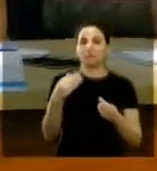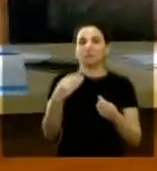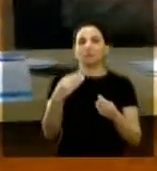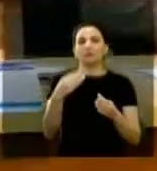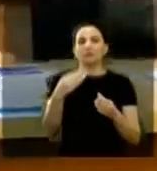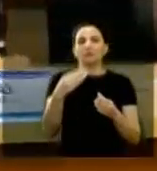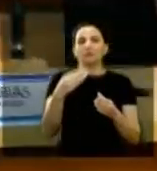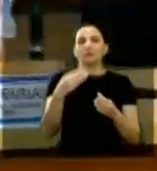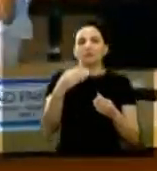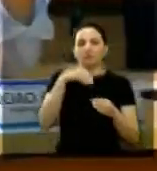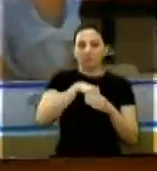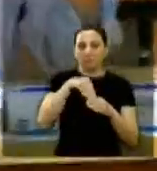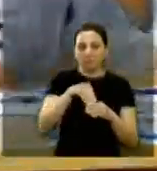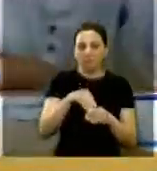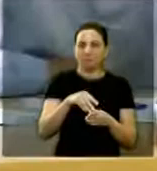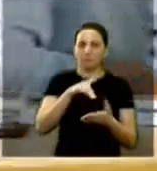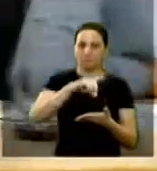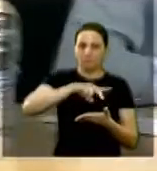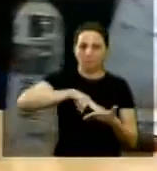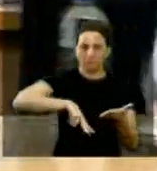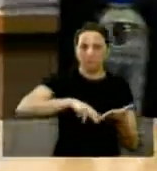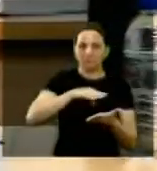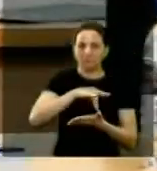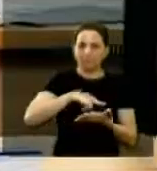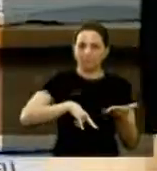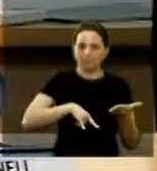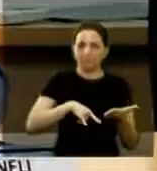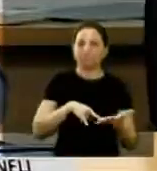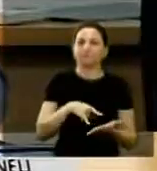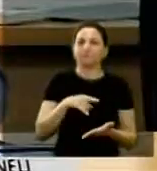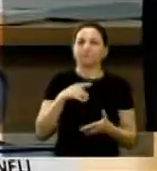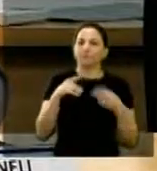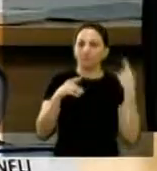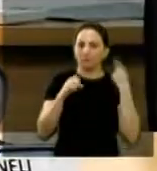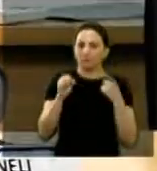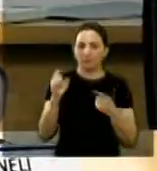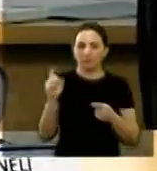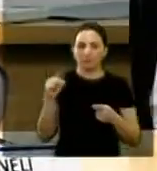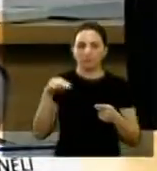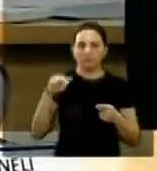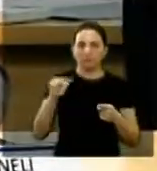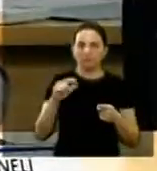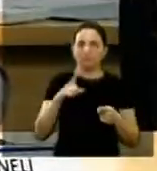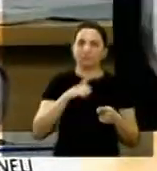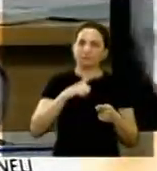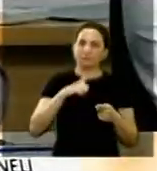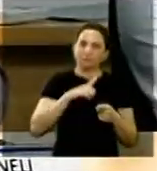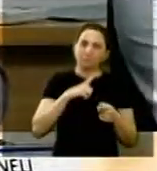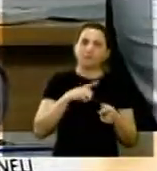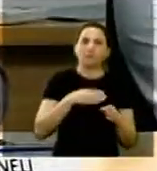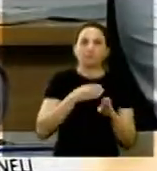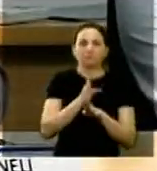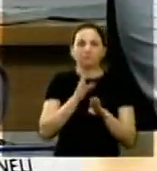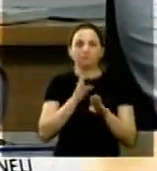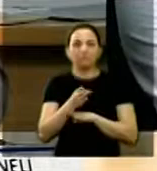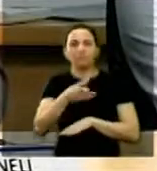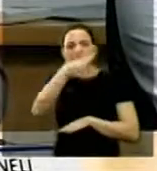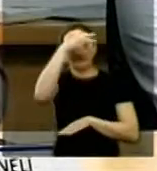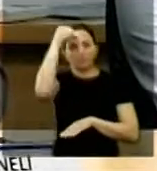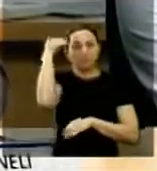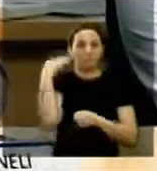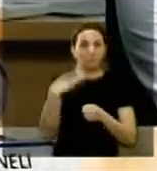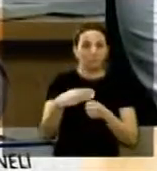a leitura dos requerimentos autor vereadora Edna Martins considerando o envio por parte do executivo